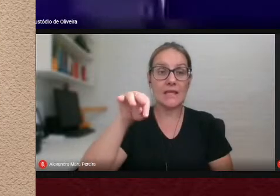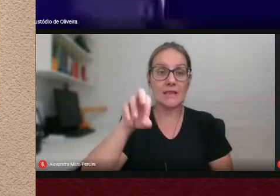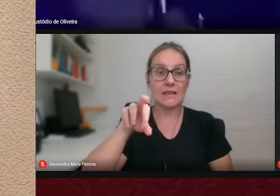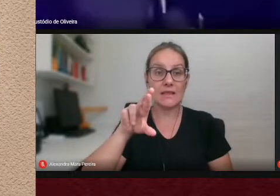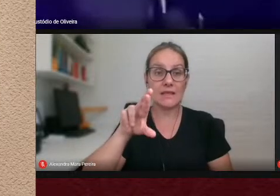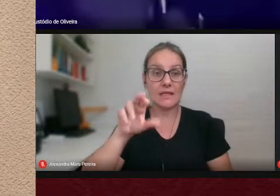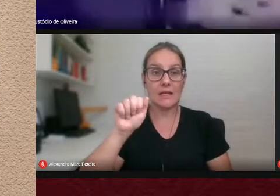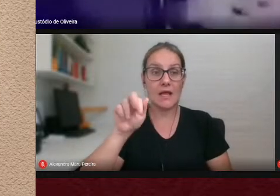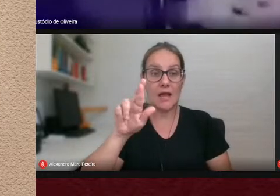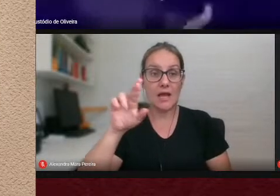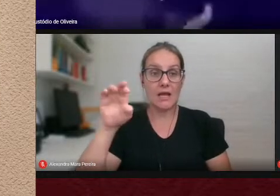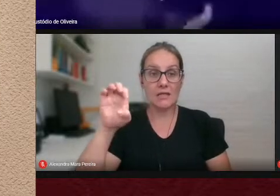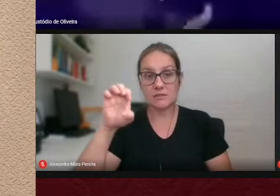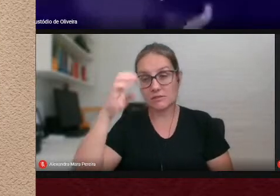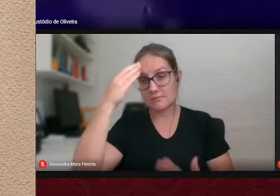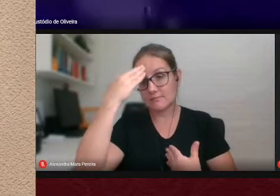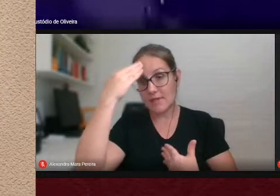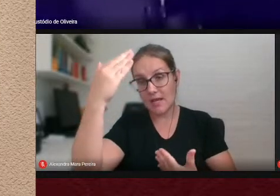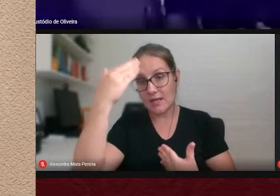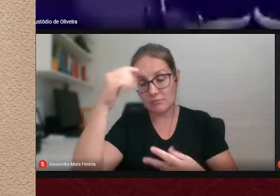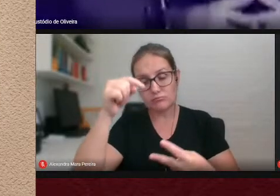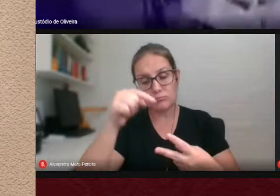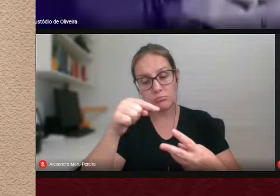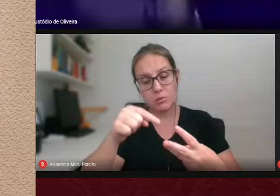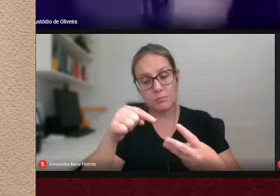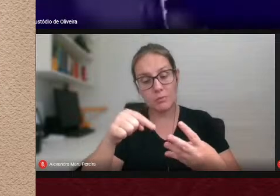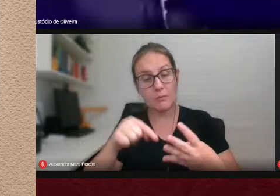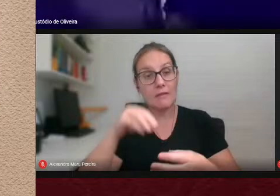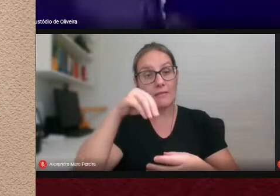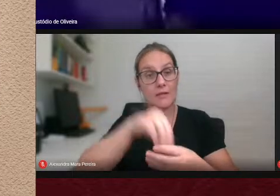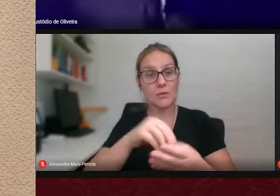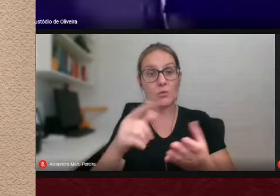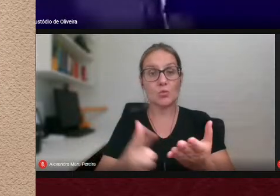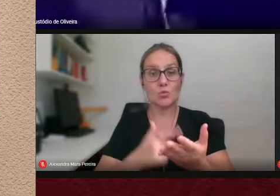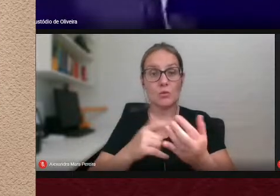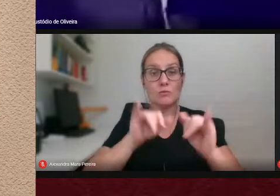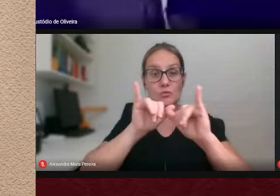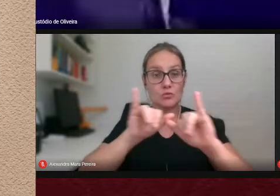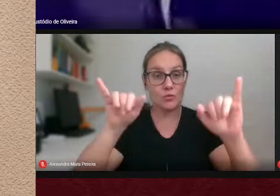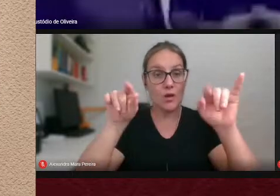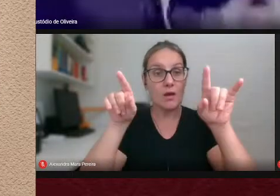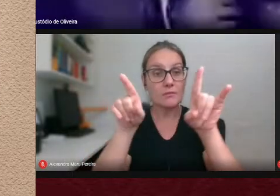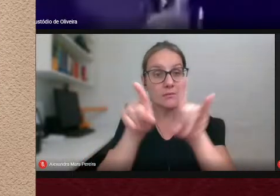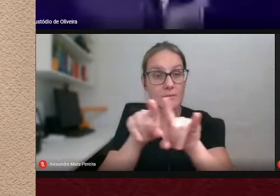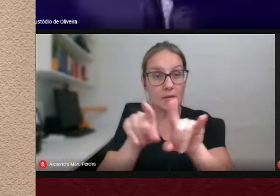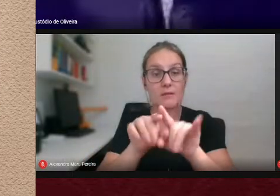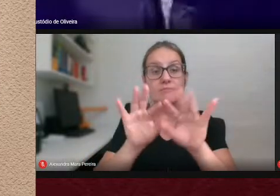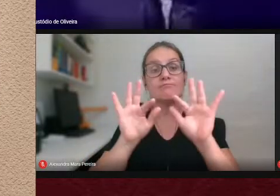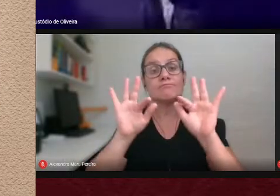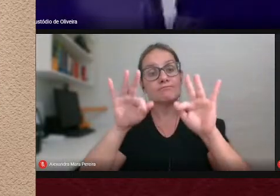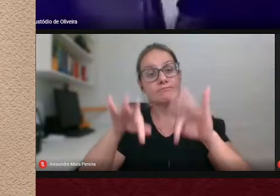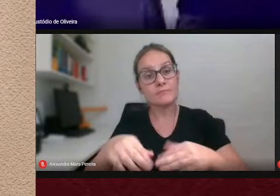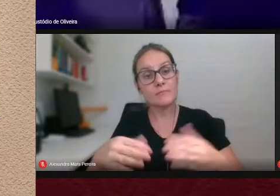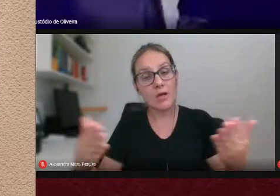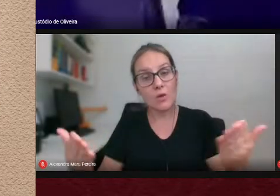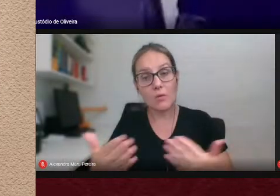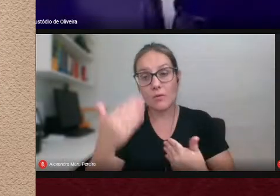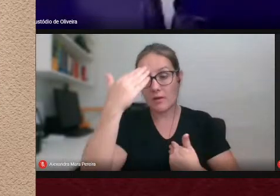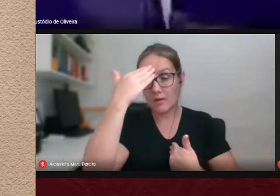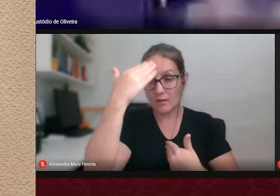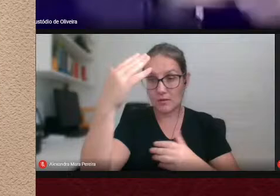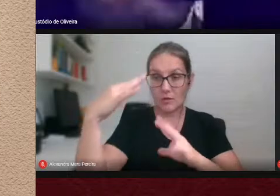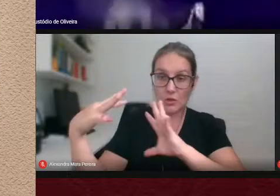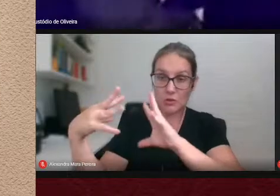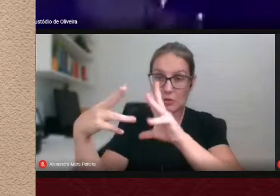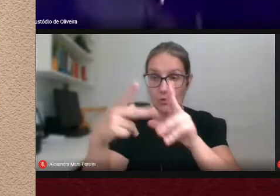agradecimentos eles estão nominados no livro que nós lançamos e eu encerro agradecendo também a todos